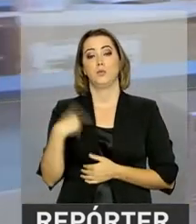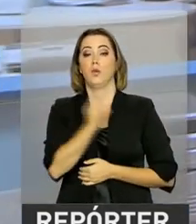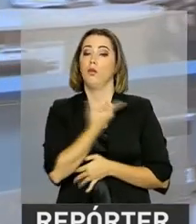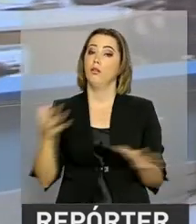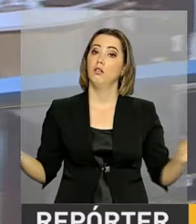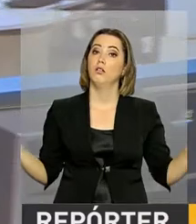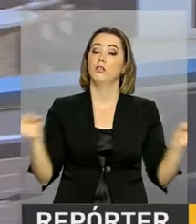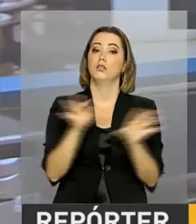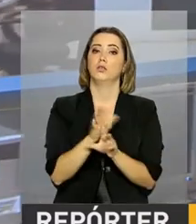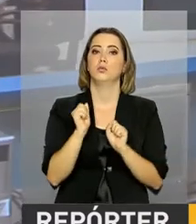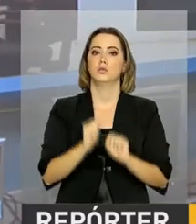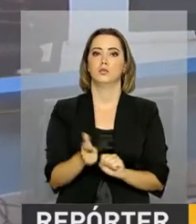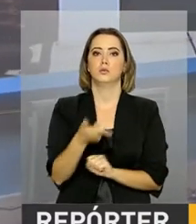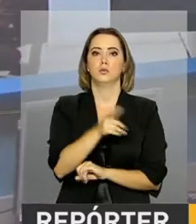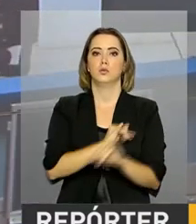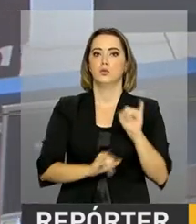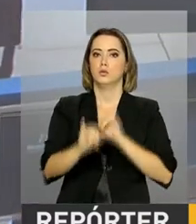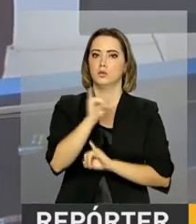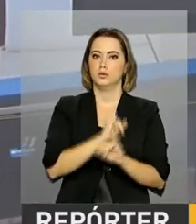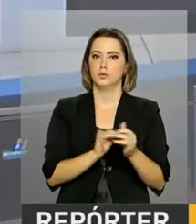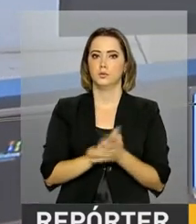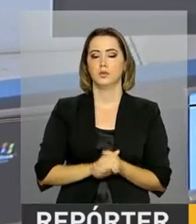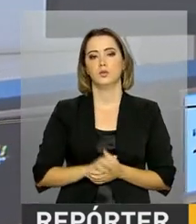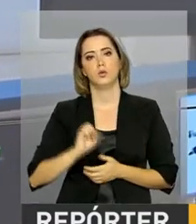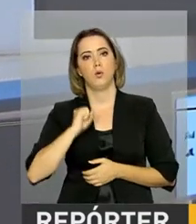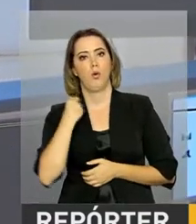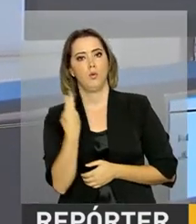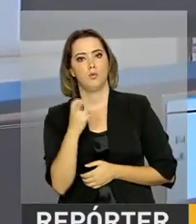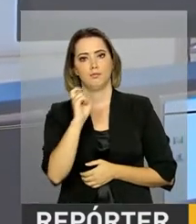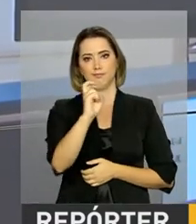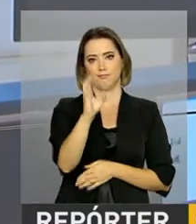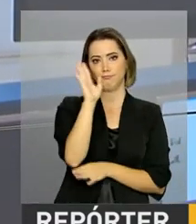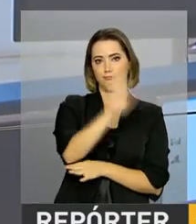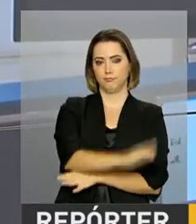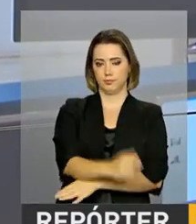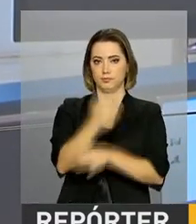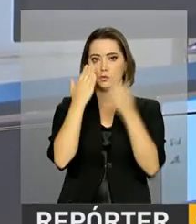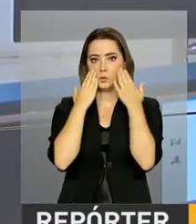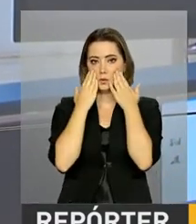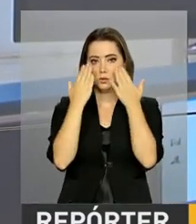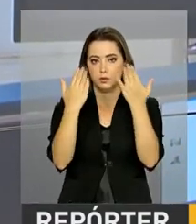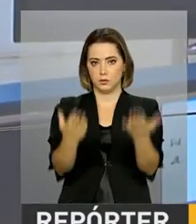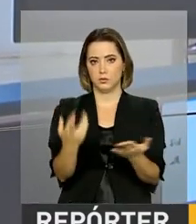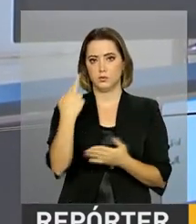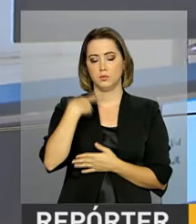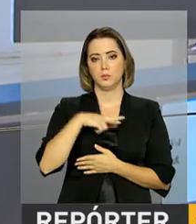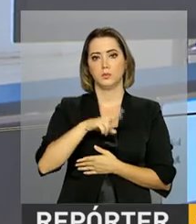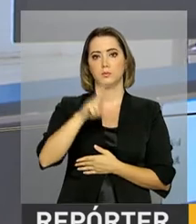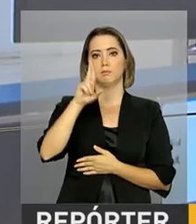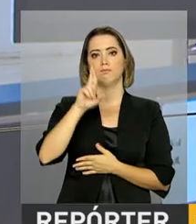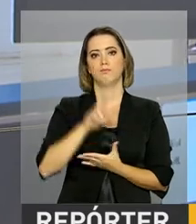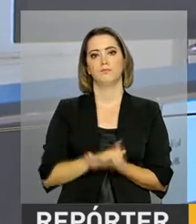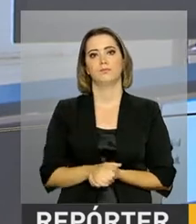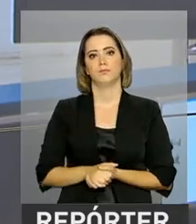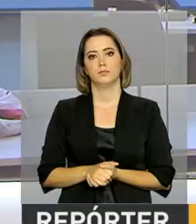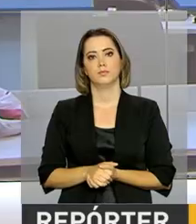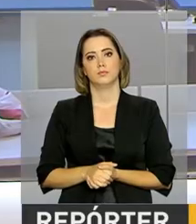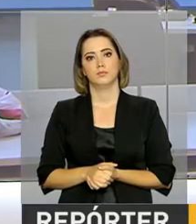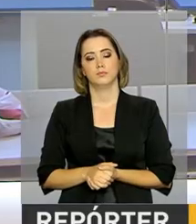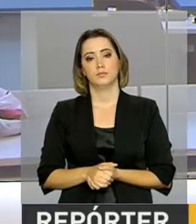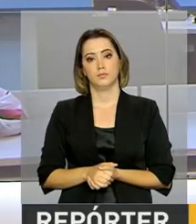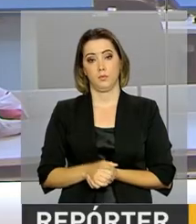ficamos por aqui, podendo voltar a qualquer momento com outras informações ou às 5 da tarde, na próxima edição do Repórter NBR.